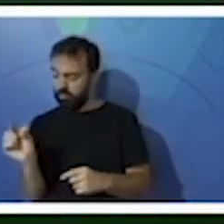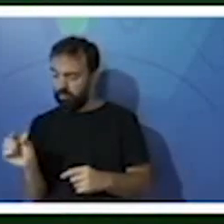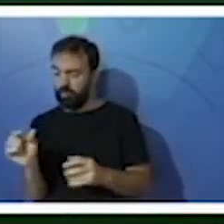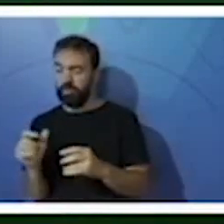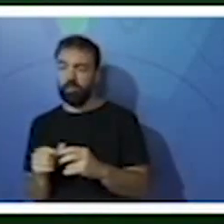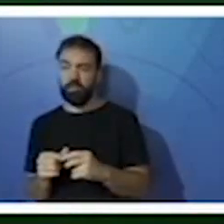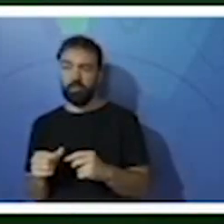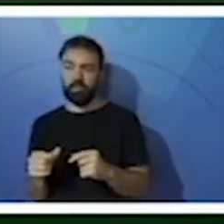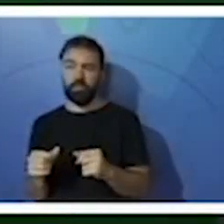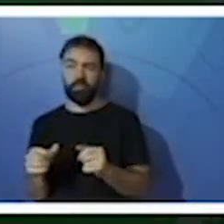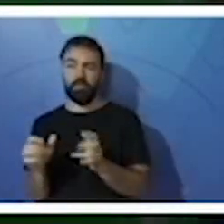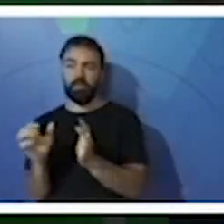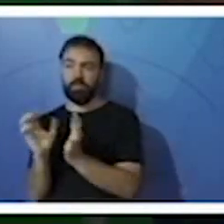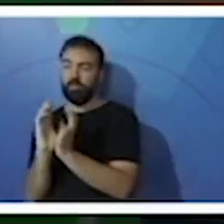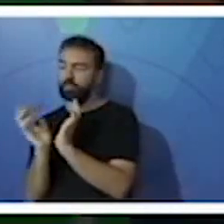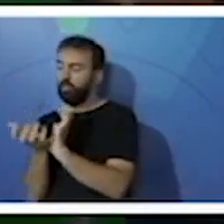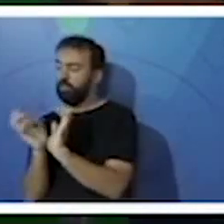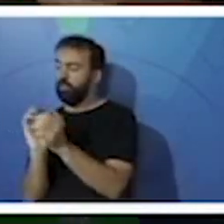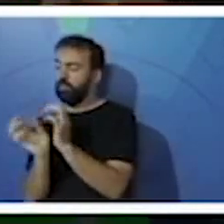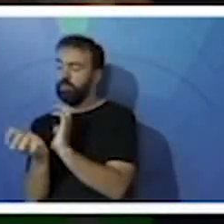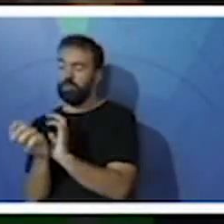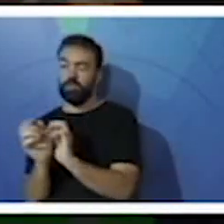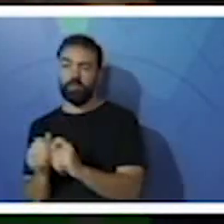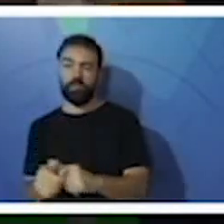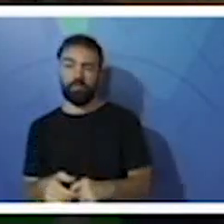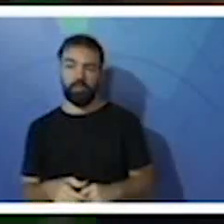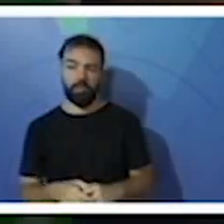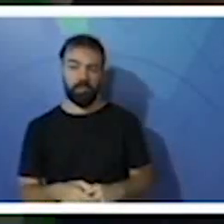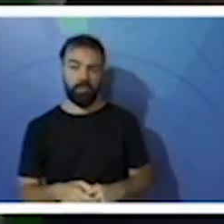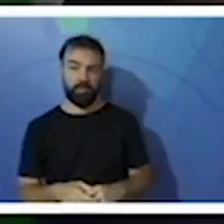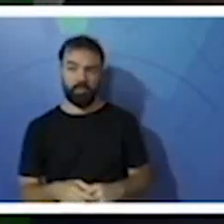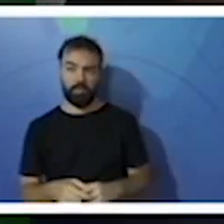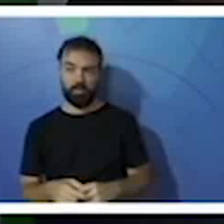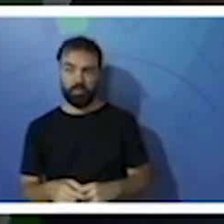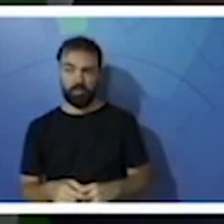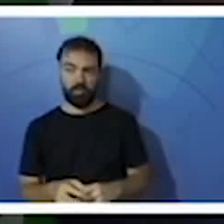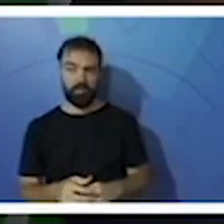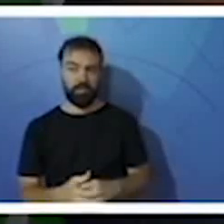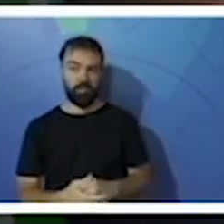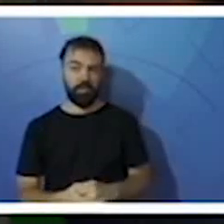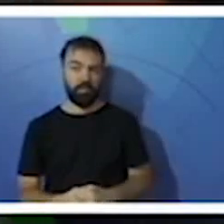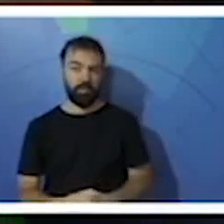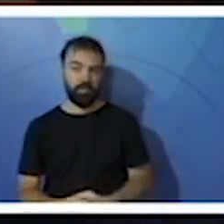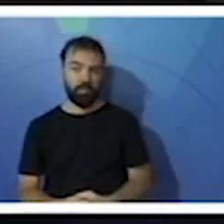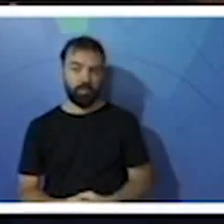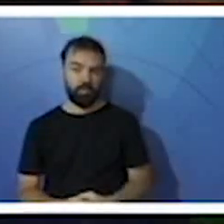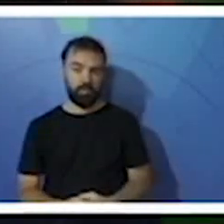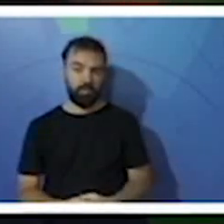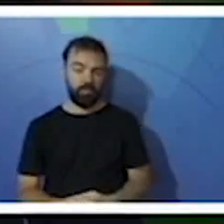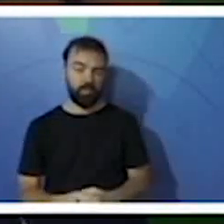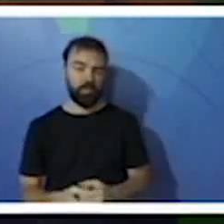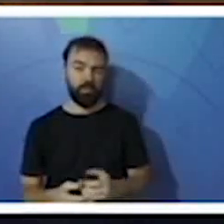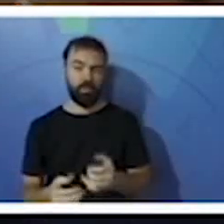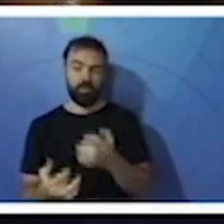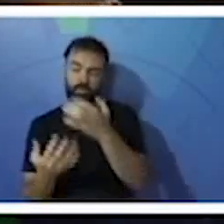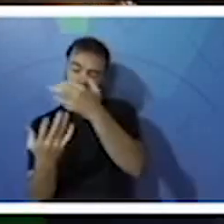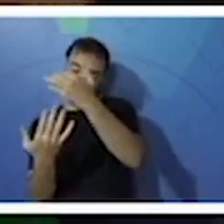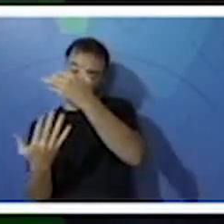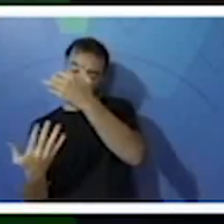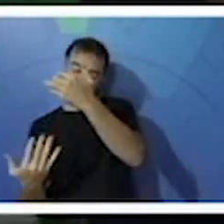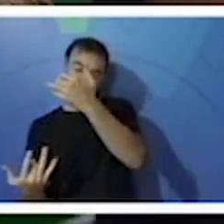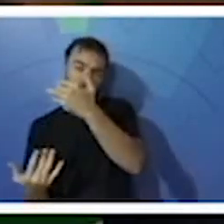invertebrados estão, quando ela vai capturar, captura a água junto, ok? A água filtrada no